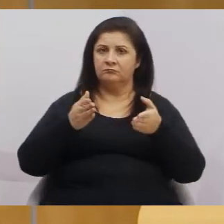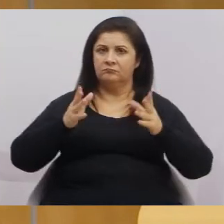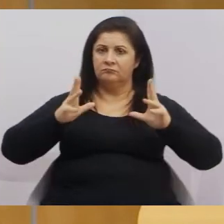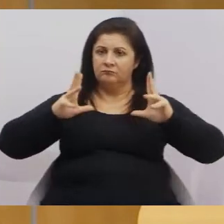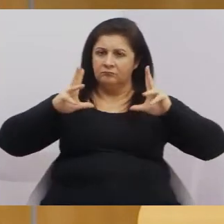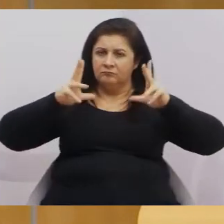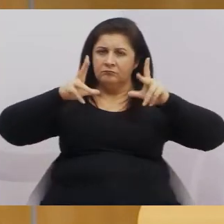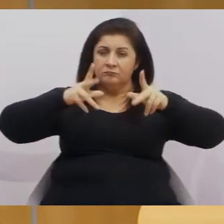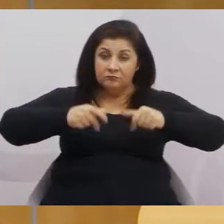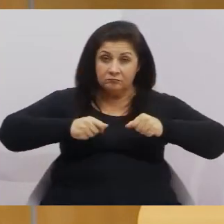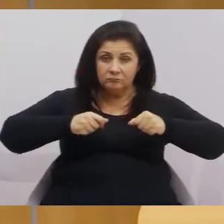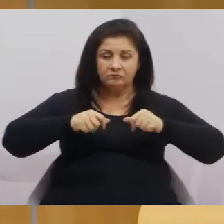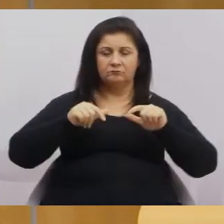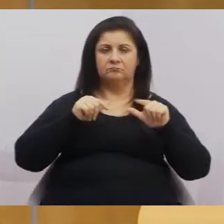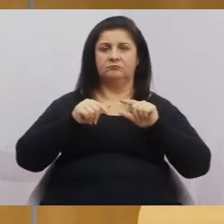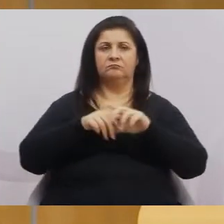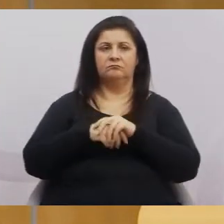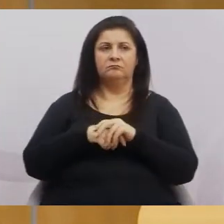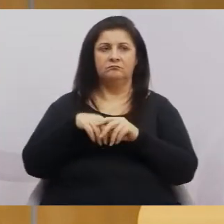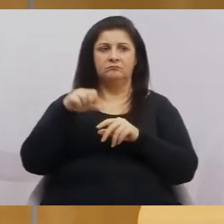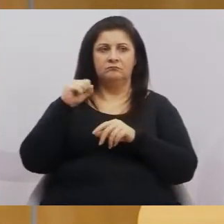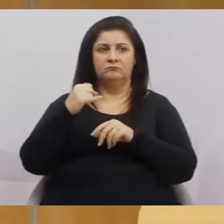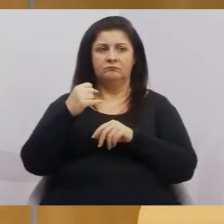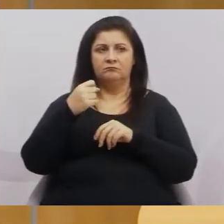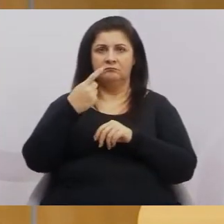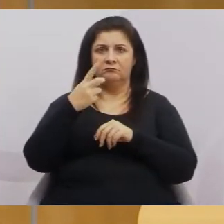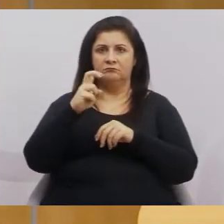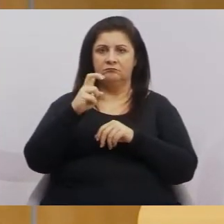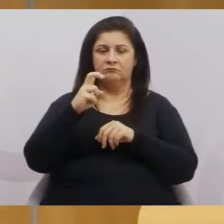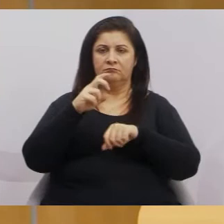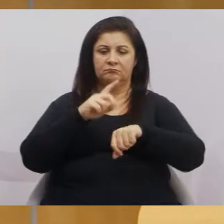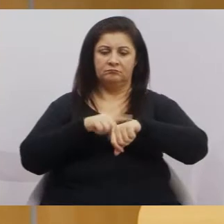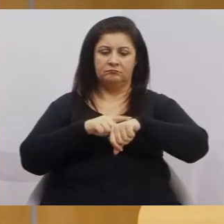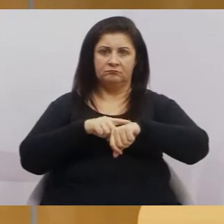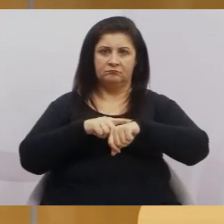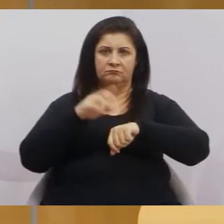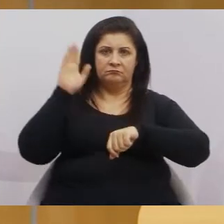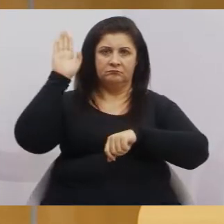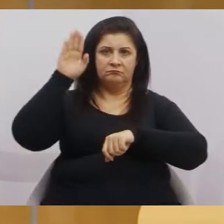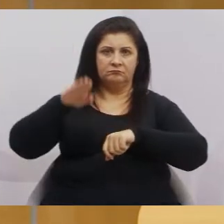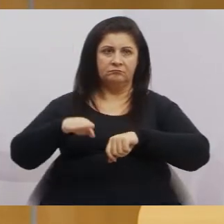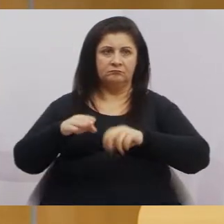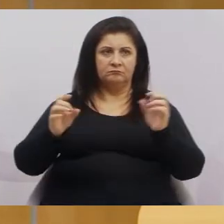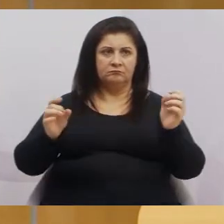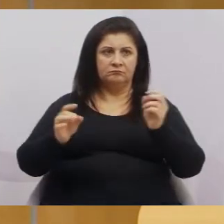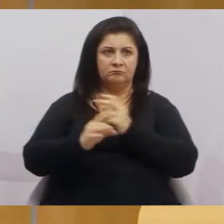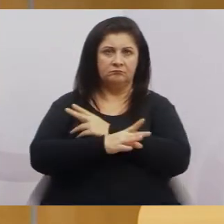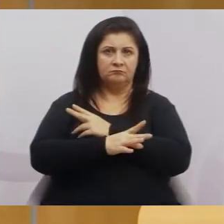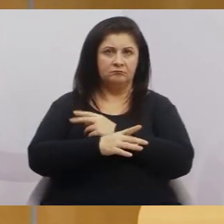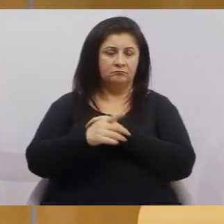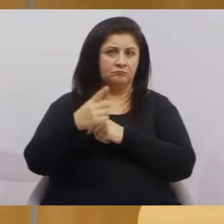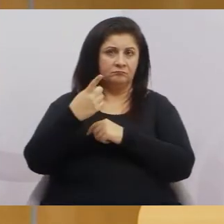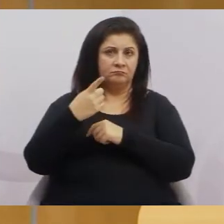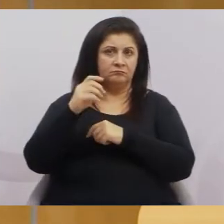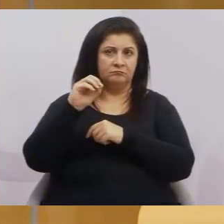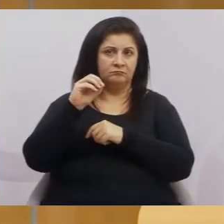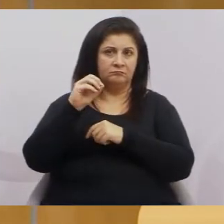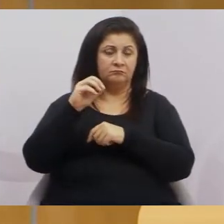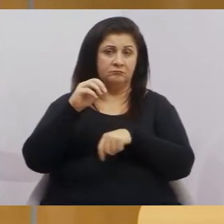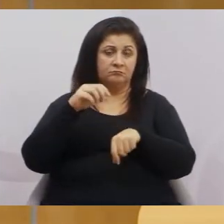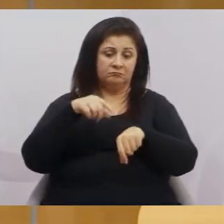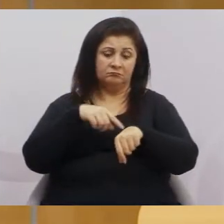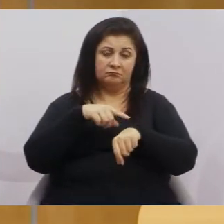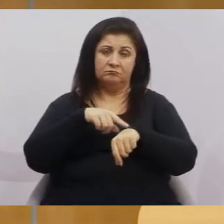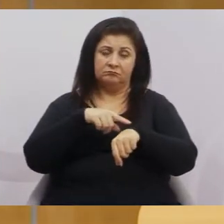e mais um pouco, se fosse as três horas, terminaria aproximadamente dez horas da noite, é só fazer a conta, sete horas das